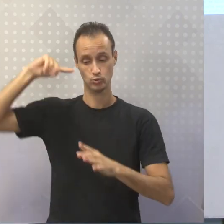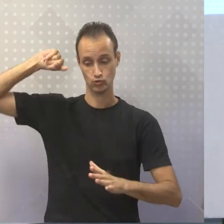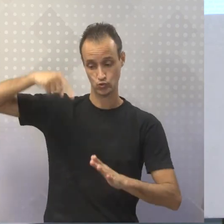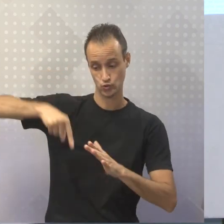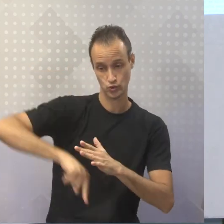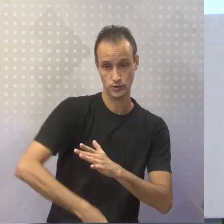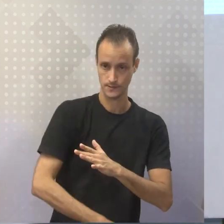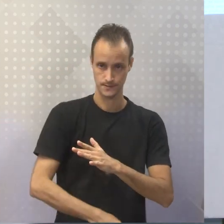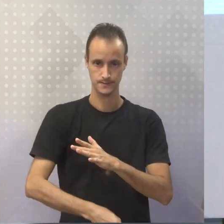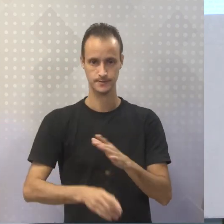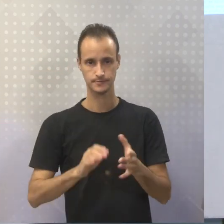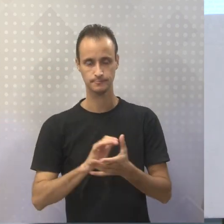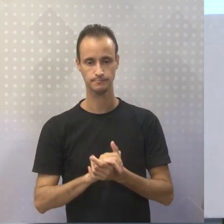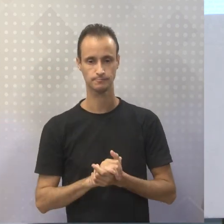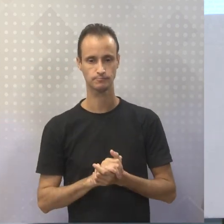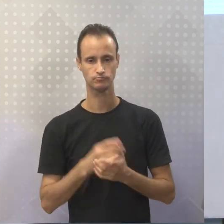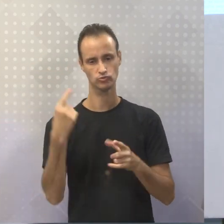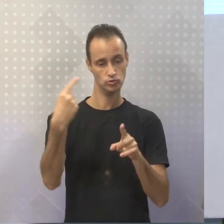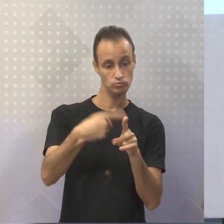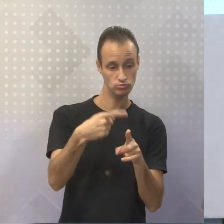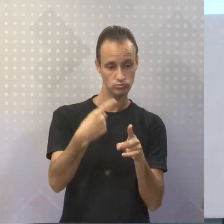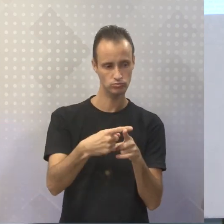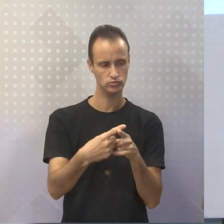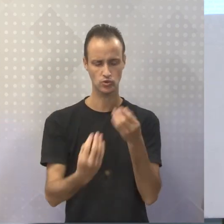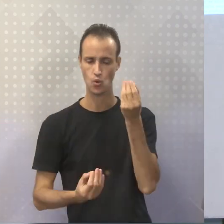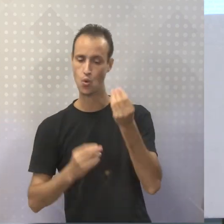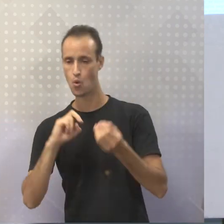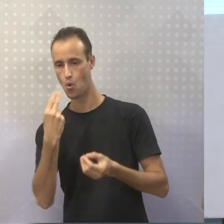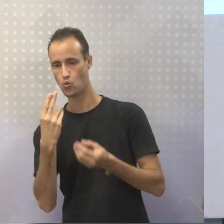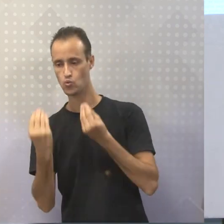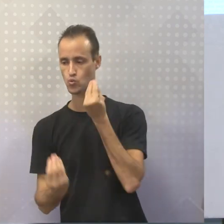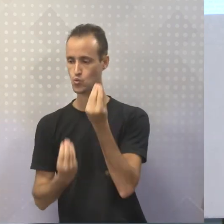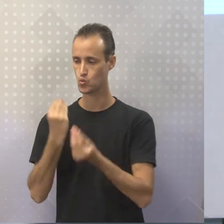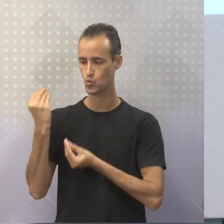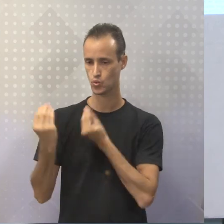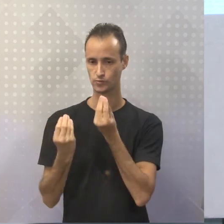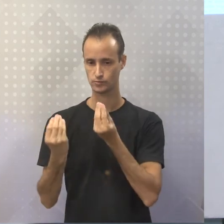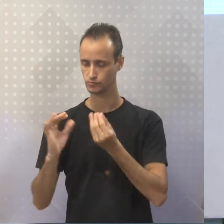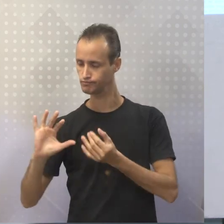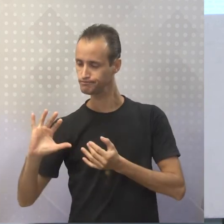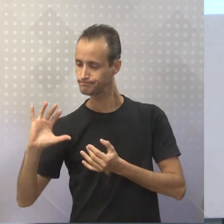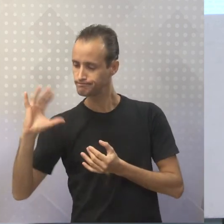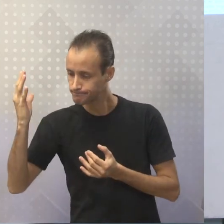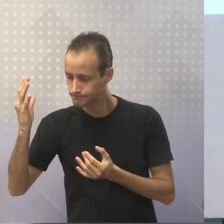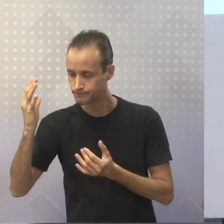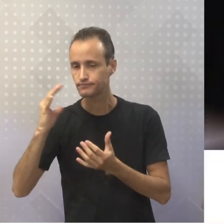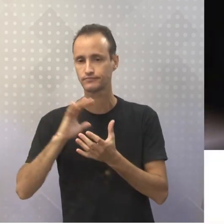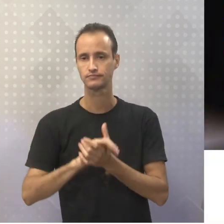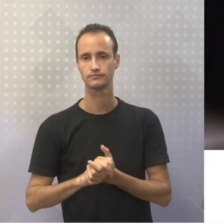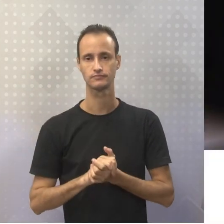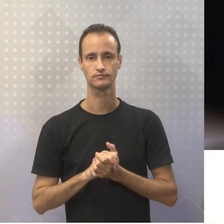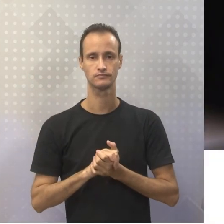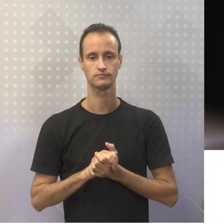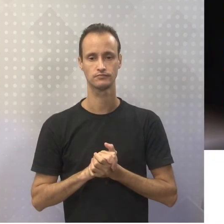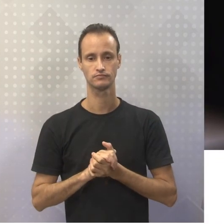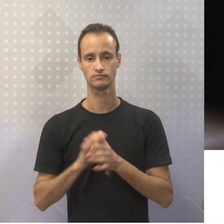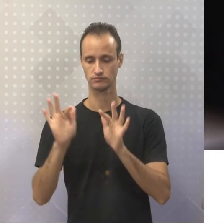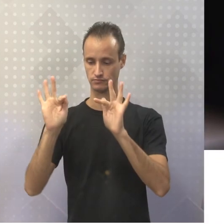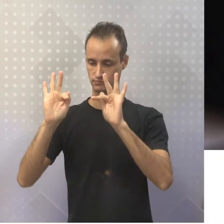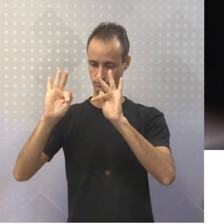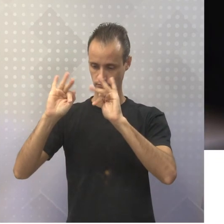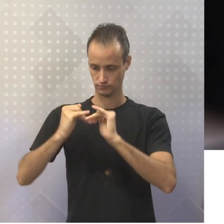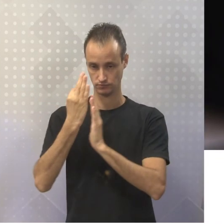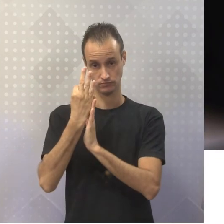tema, ele vai dizer por que ou como, né, esse fato está acontecendo. No final,